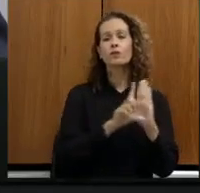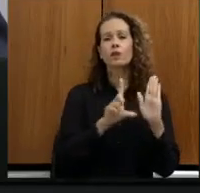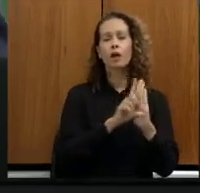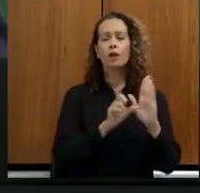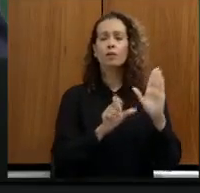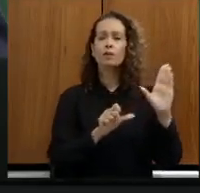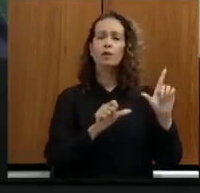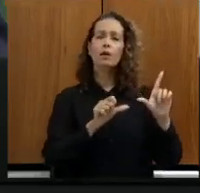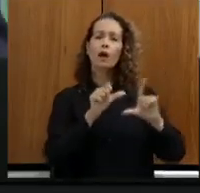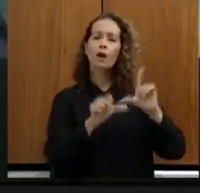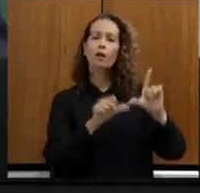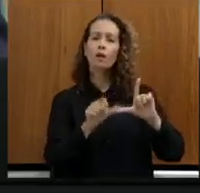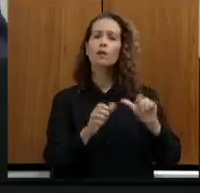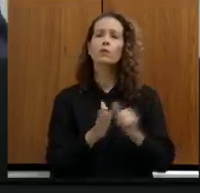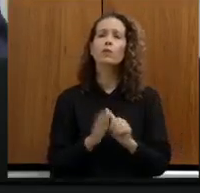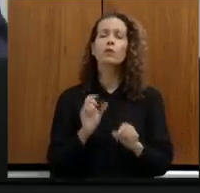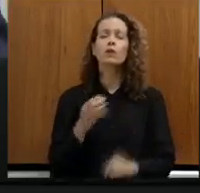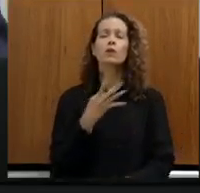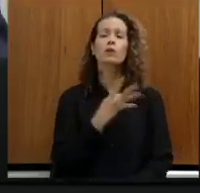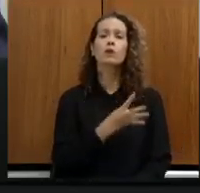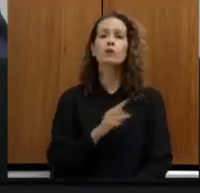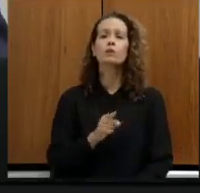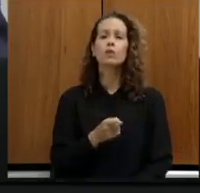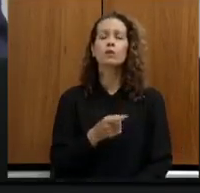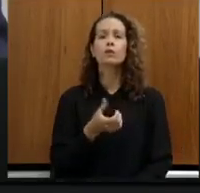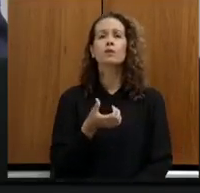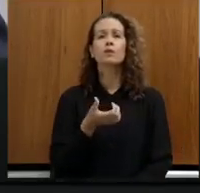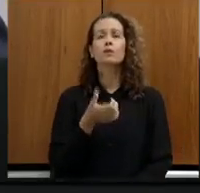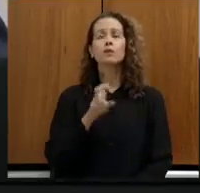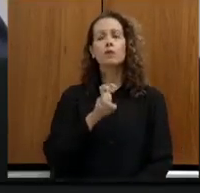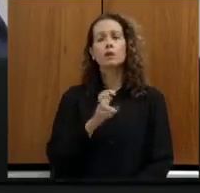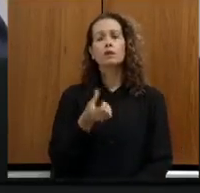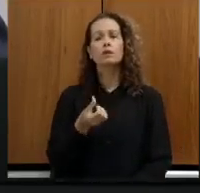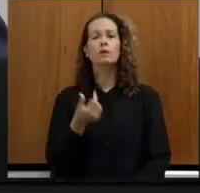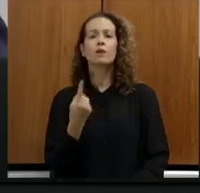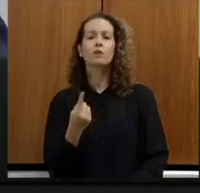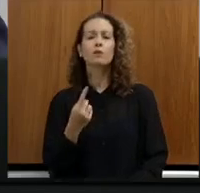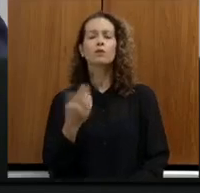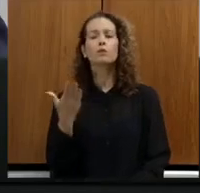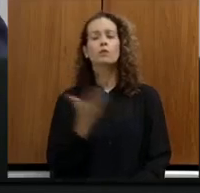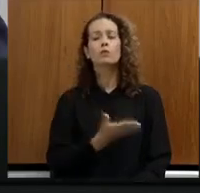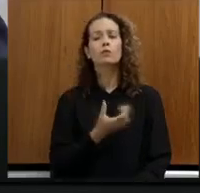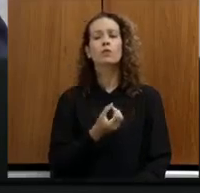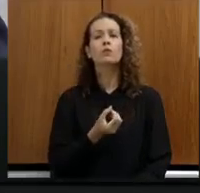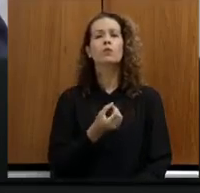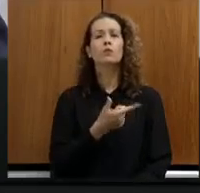15.461 de 2005. Lidos requerimentos senhor presidente.